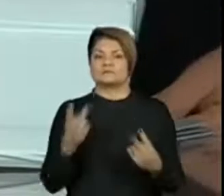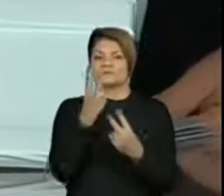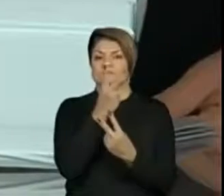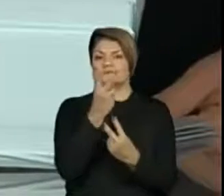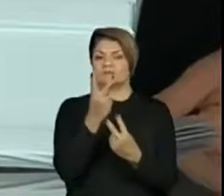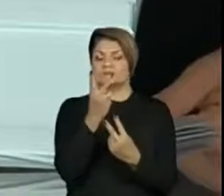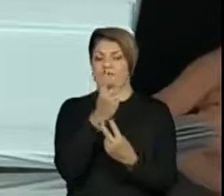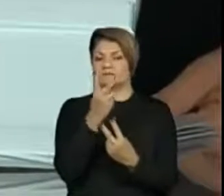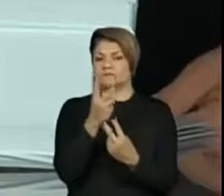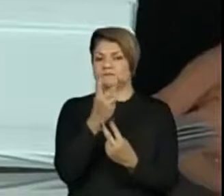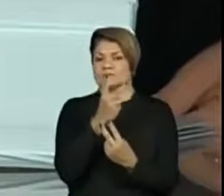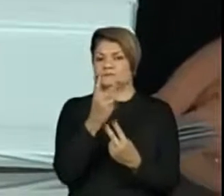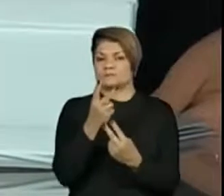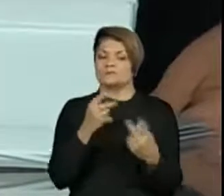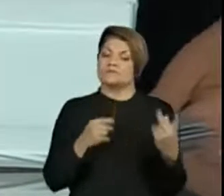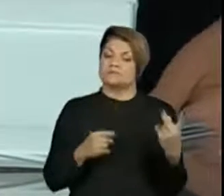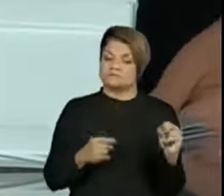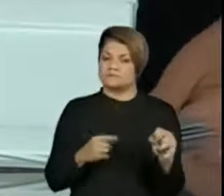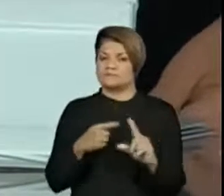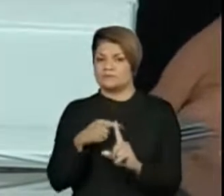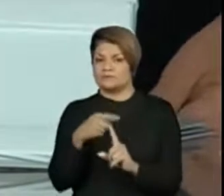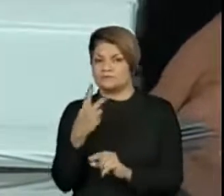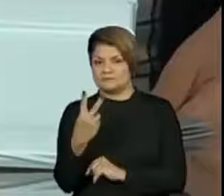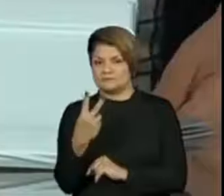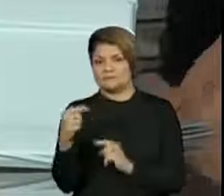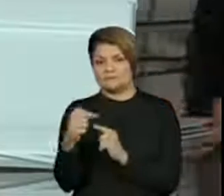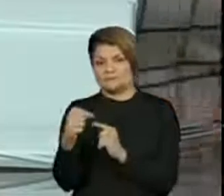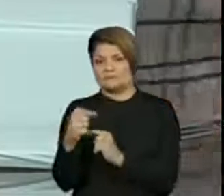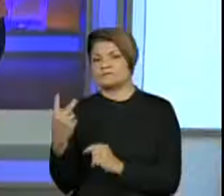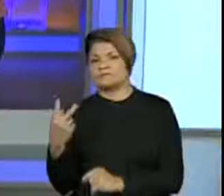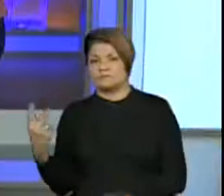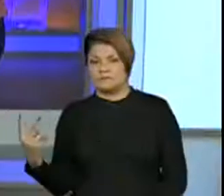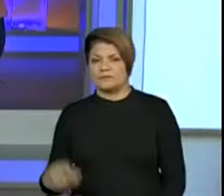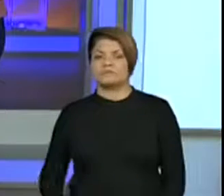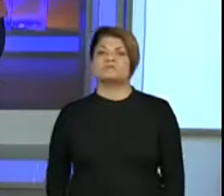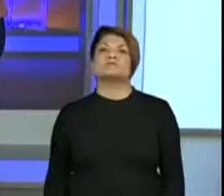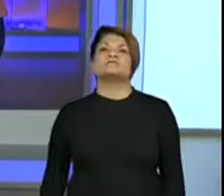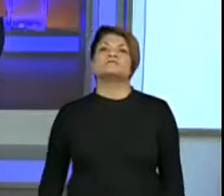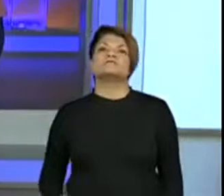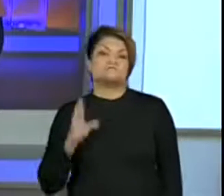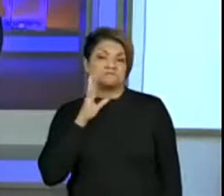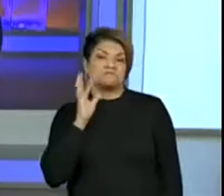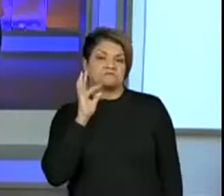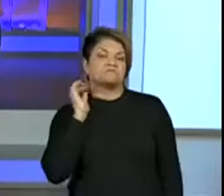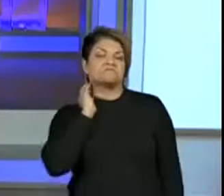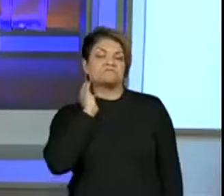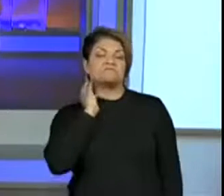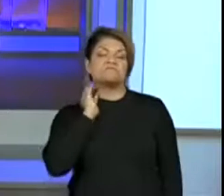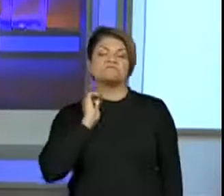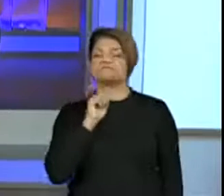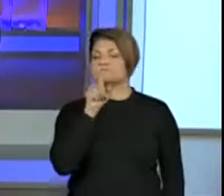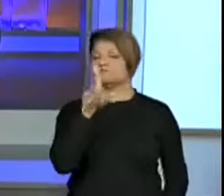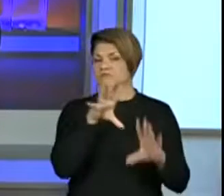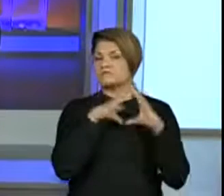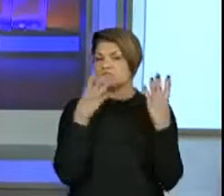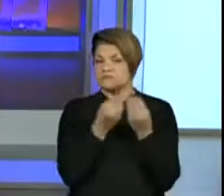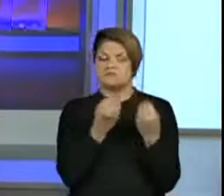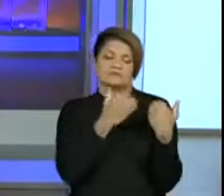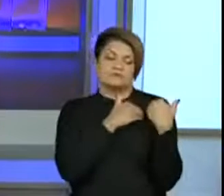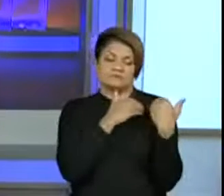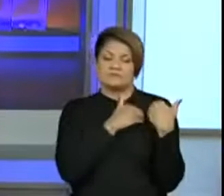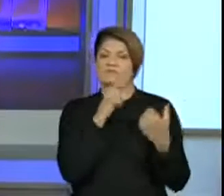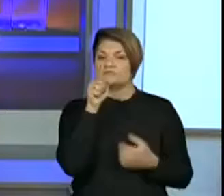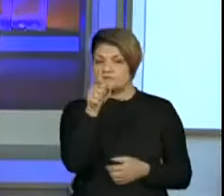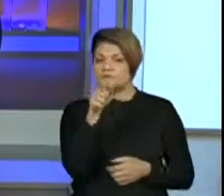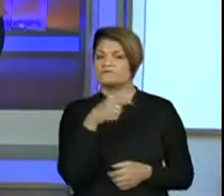20 mais o 2 é igual a 22. Muito fácil, hein? Legal, assim. Muito fácil. Os pais aí, os responsáveis